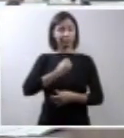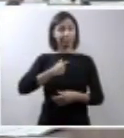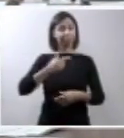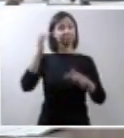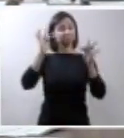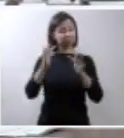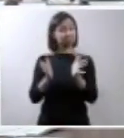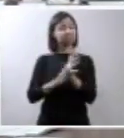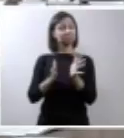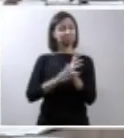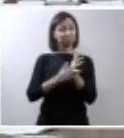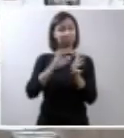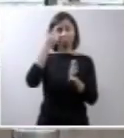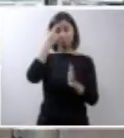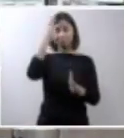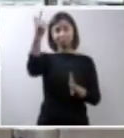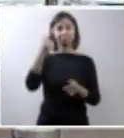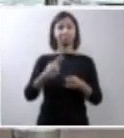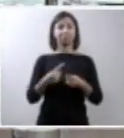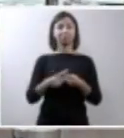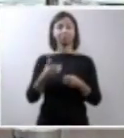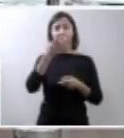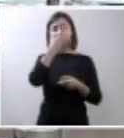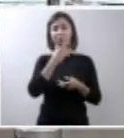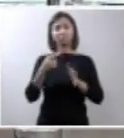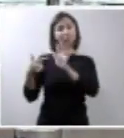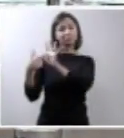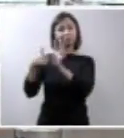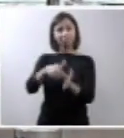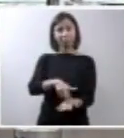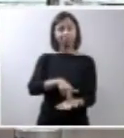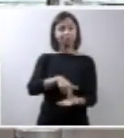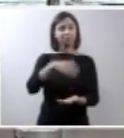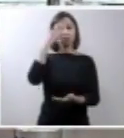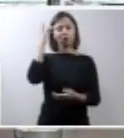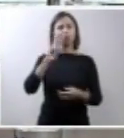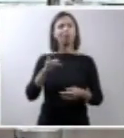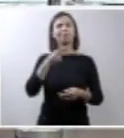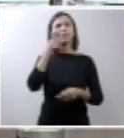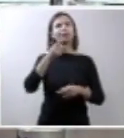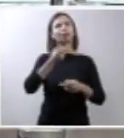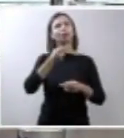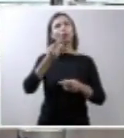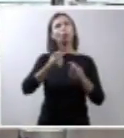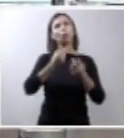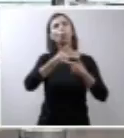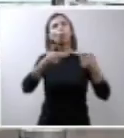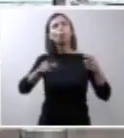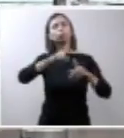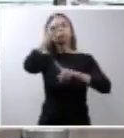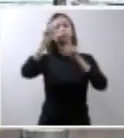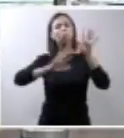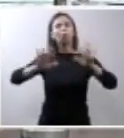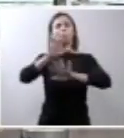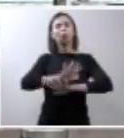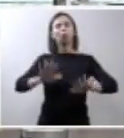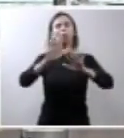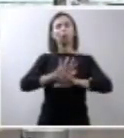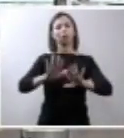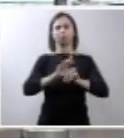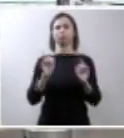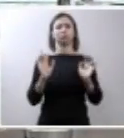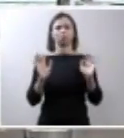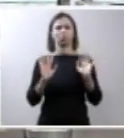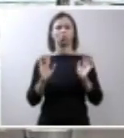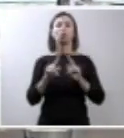ideia de dar dos rostos humanos. Essa não é uma causa abstrata, nós estamos lidando com gente, pessoas, sentimentos e